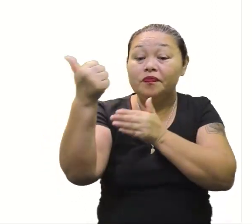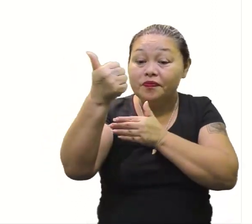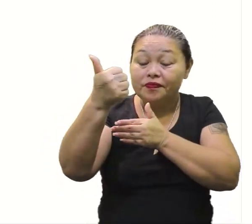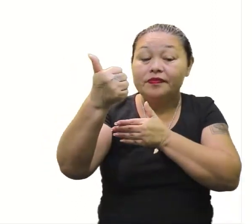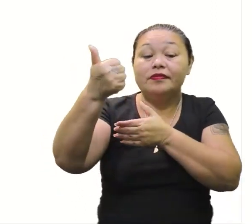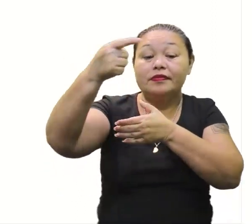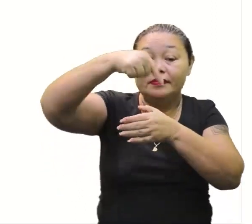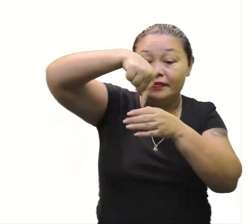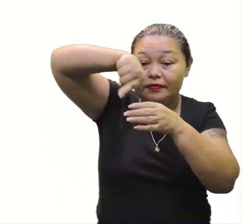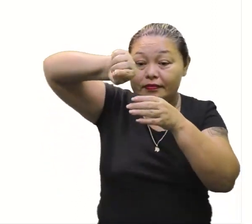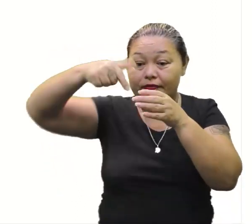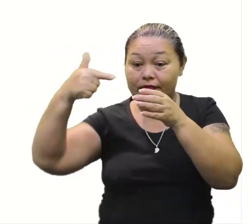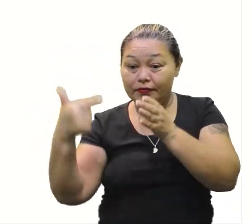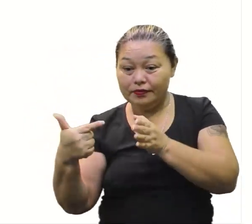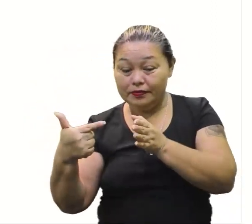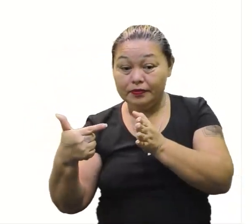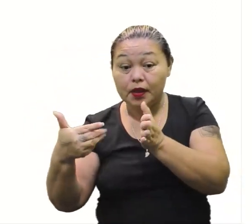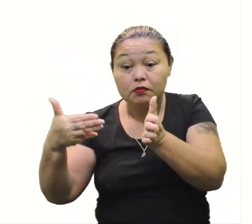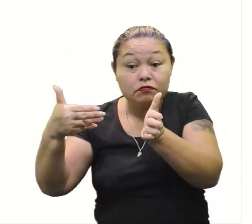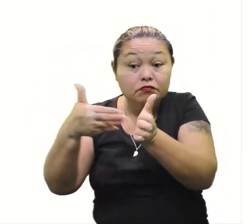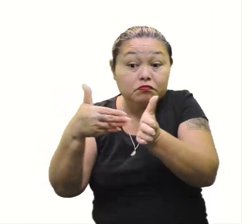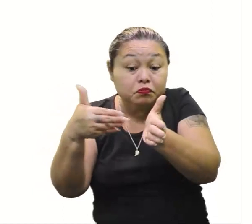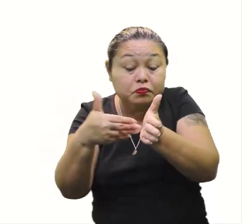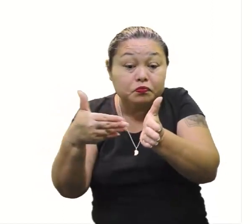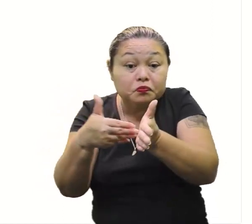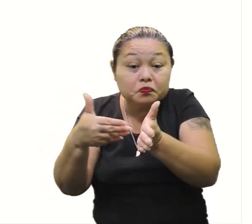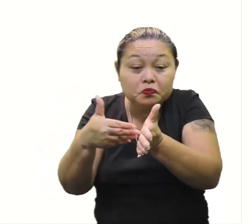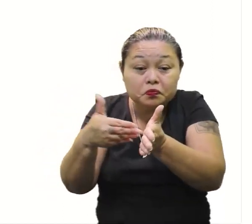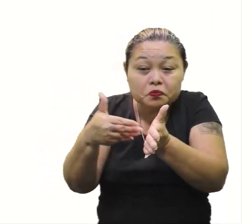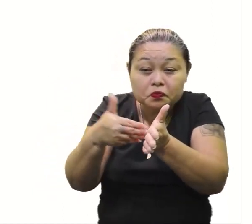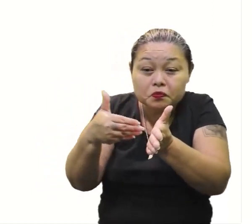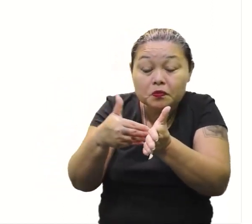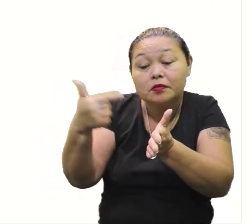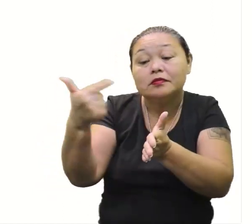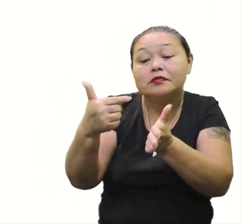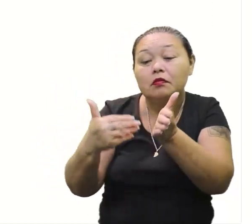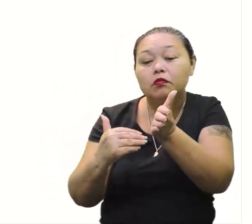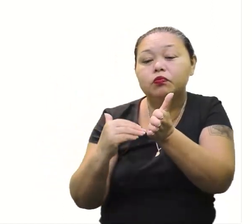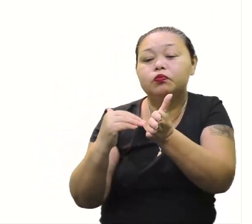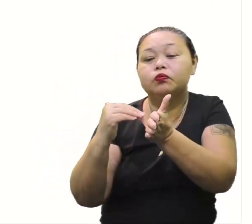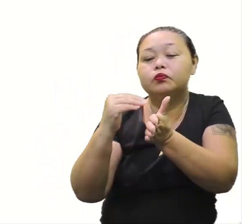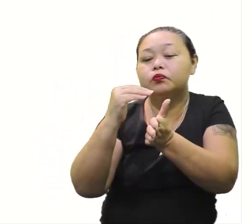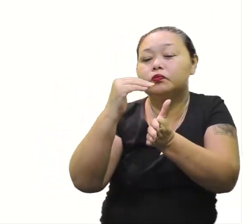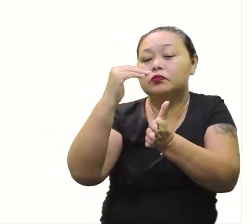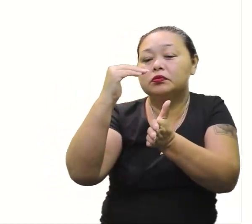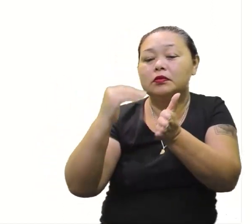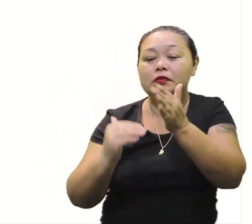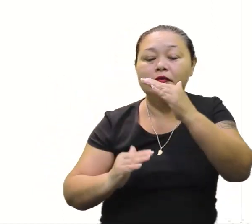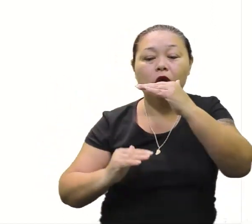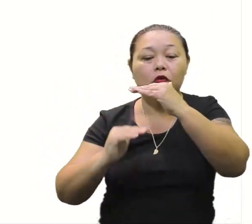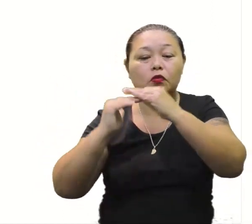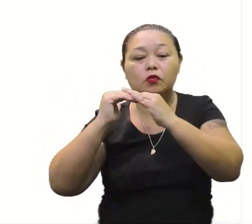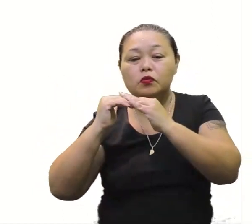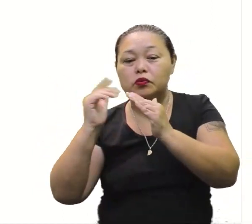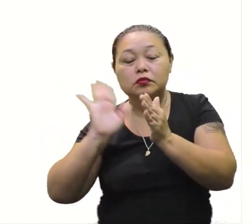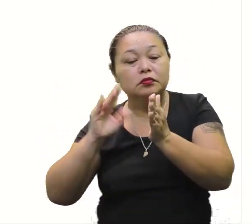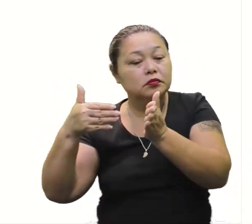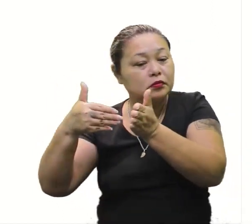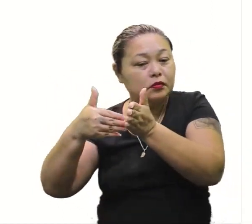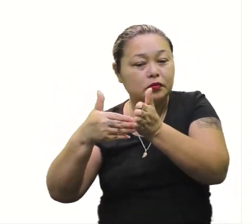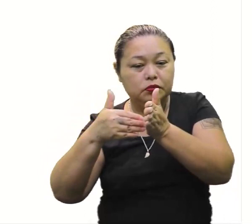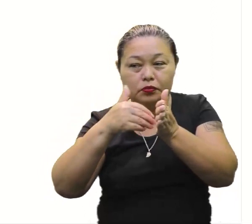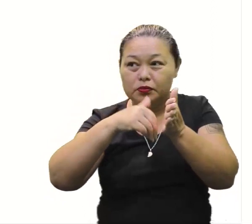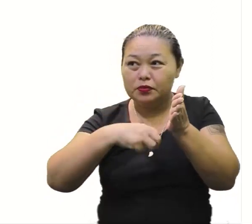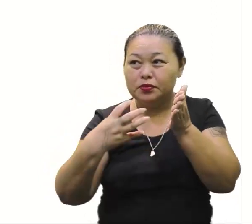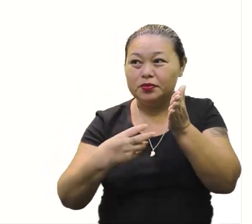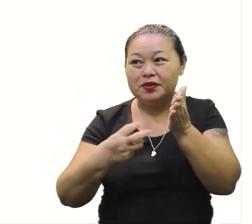vai passar água para o tanque dois, que por sua vez vai encher primeiro. Ele é egoísta. Ele não vai deixar passar